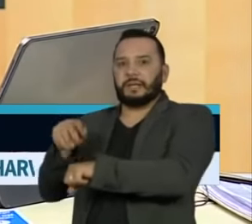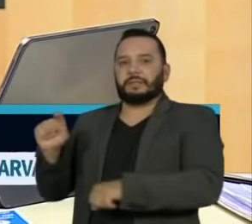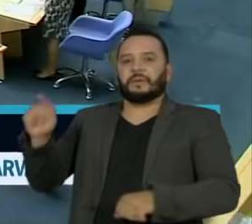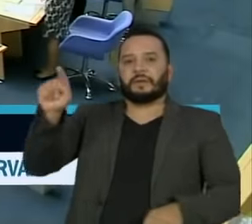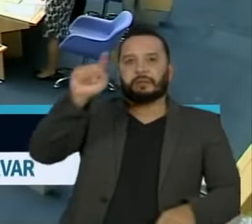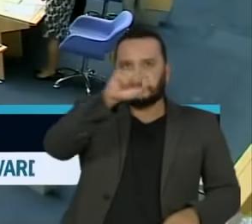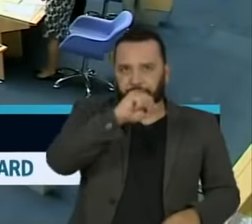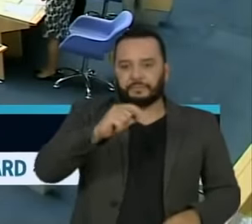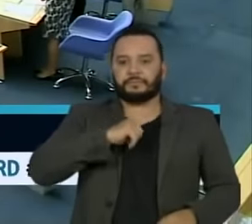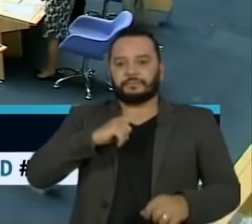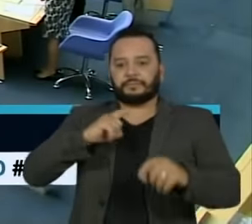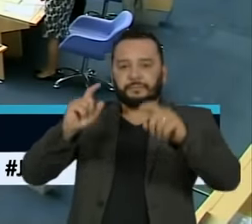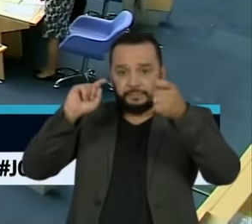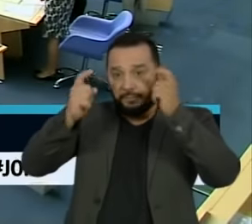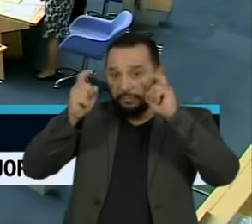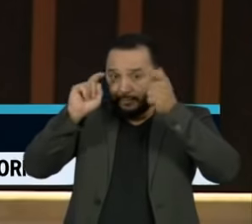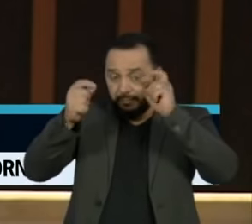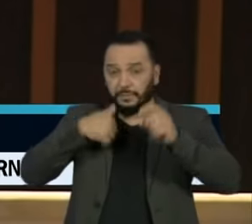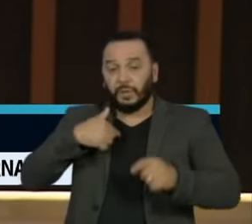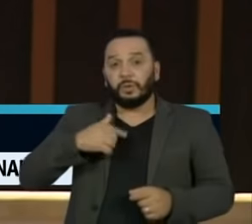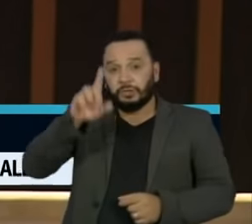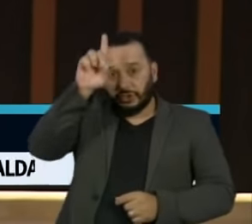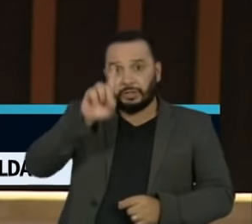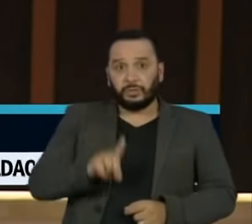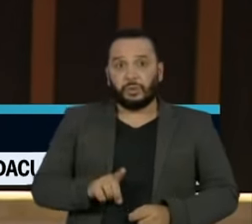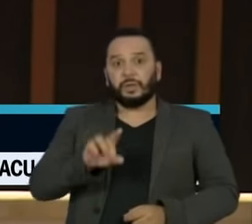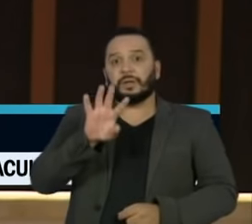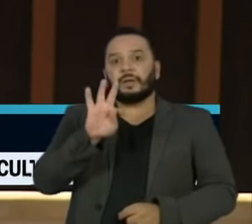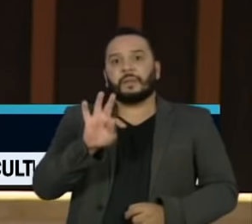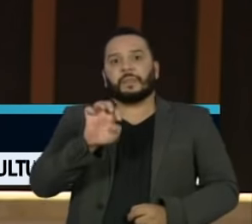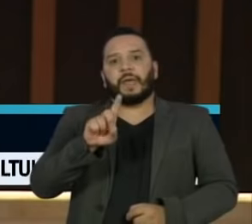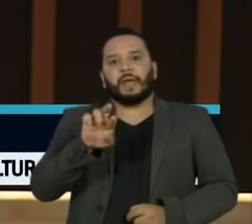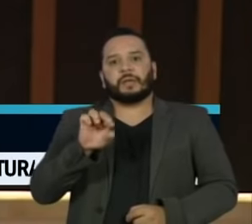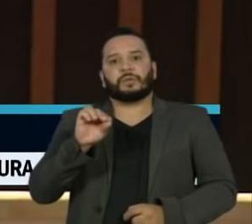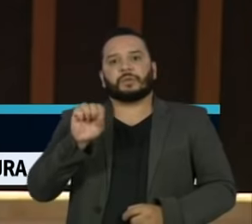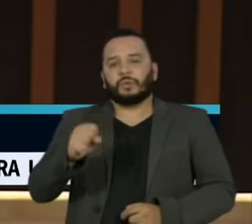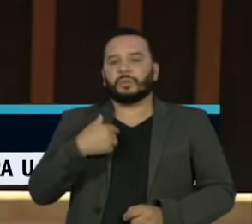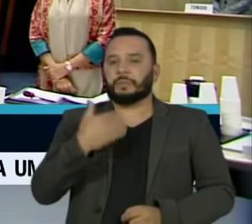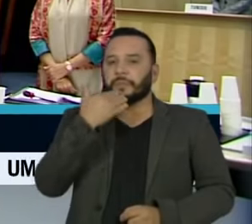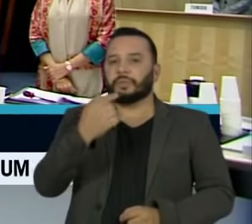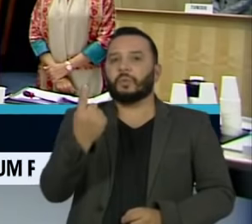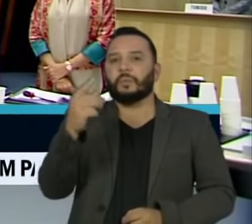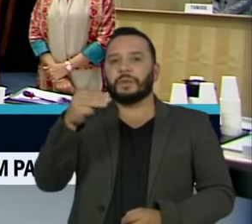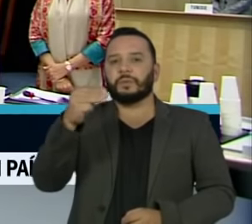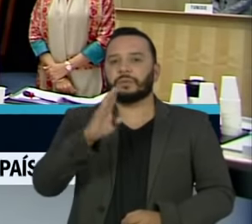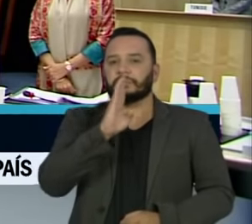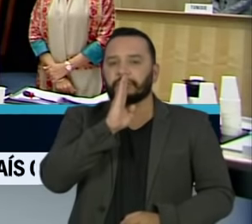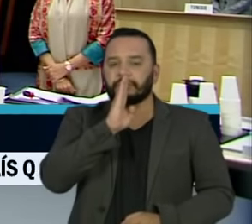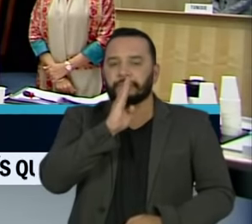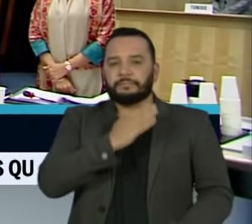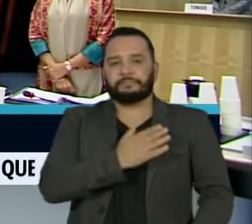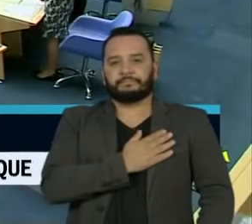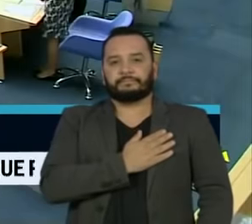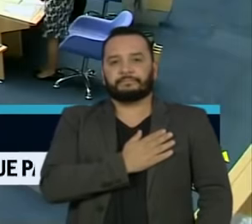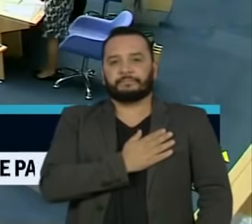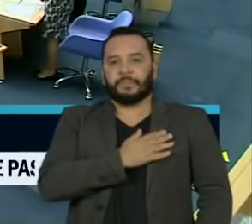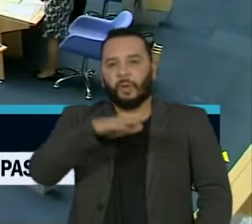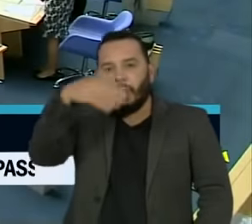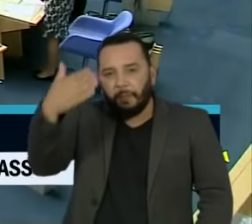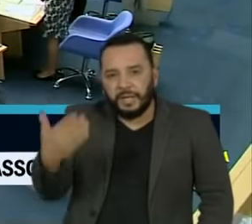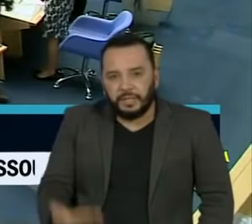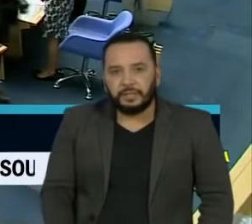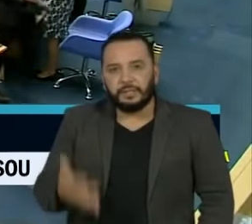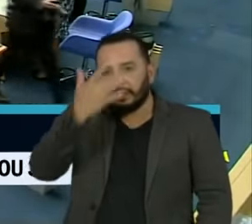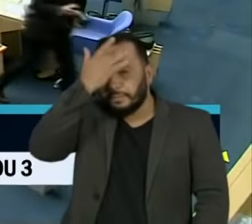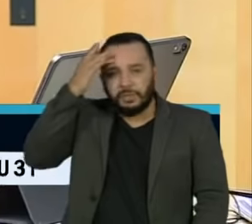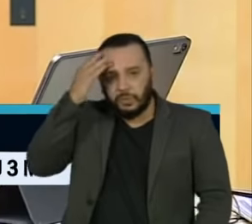Durante a reunião da entidade, o diretor-geral Tedros Adhanom pediu um minuto de silêncio em homenagem às vítimas da doença, que já são